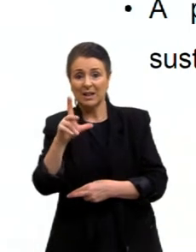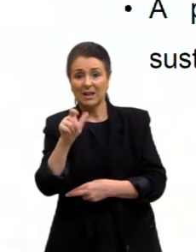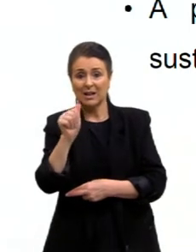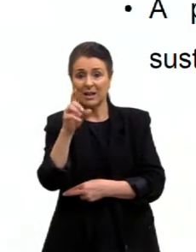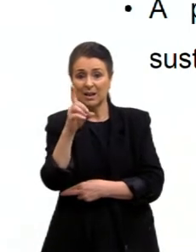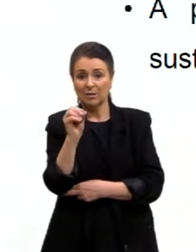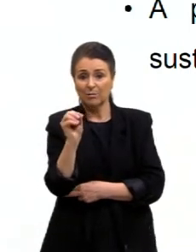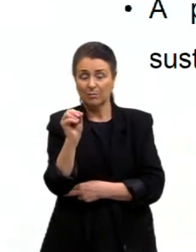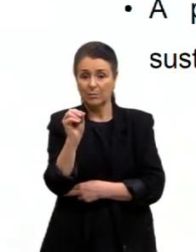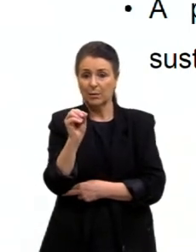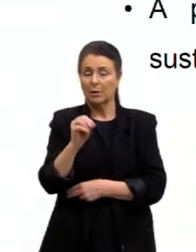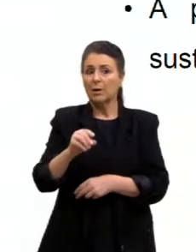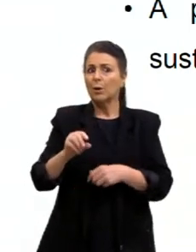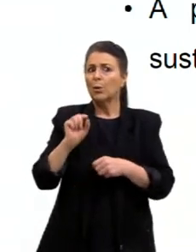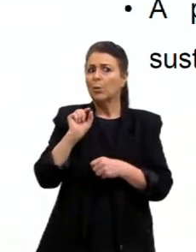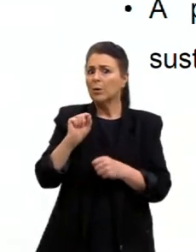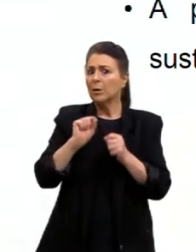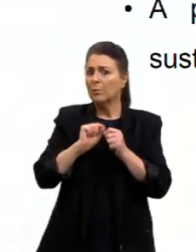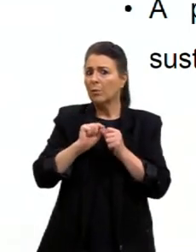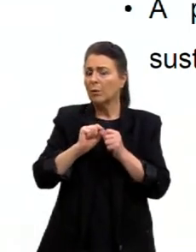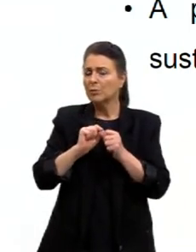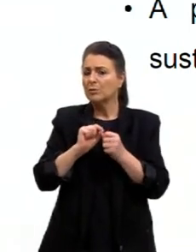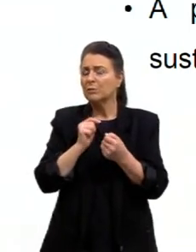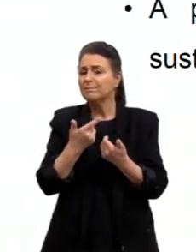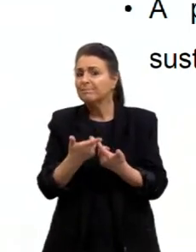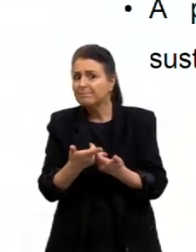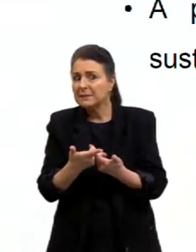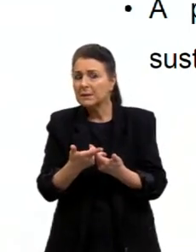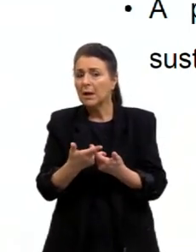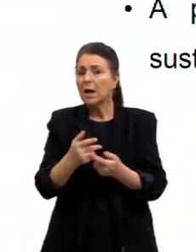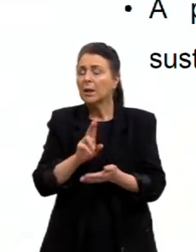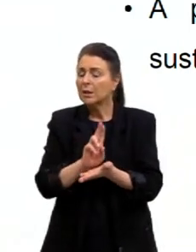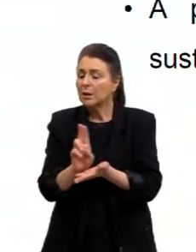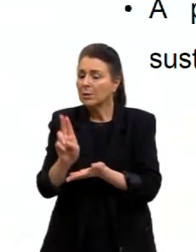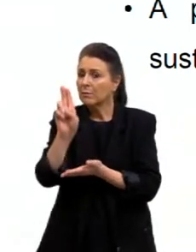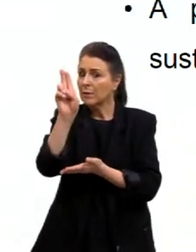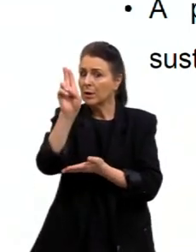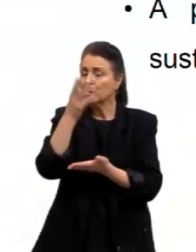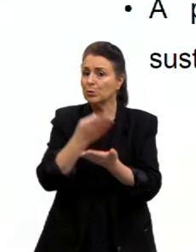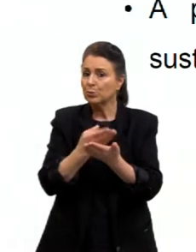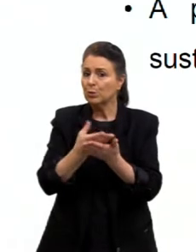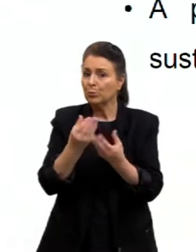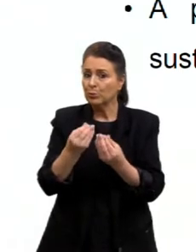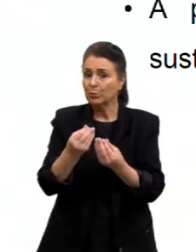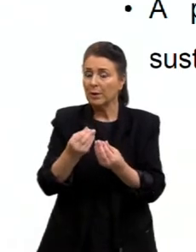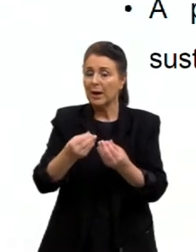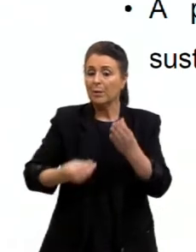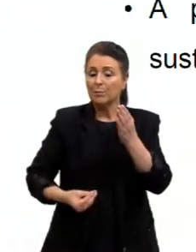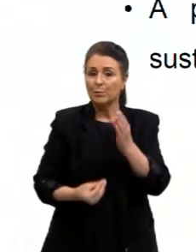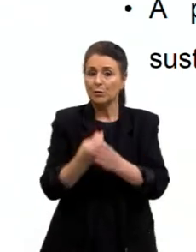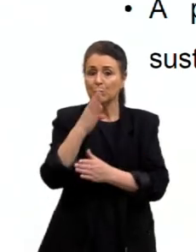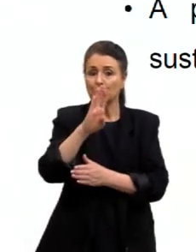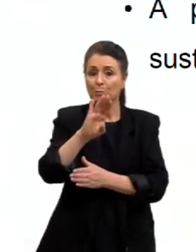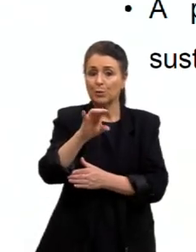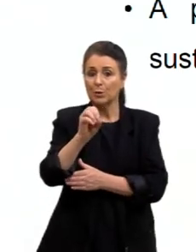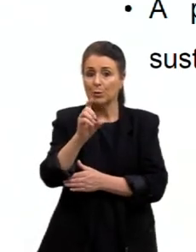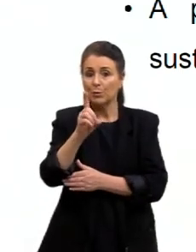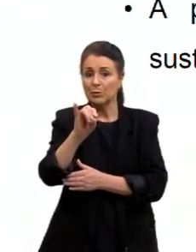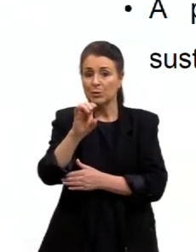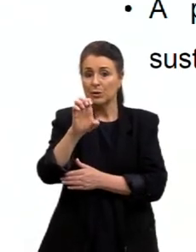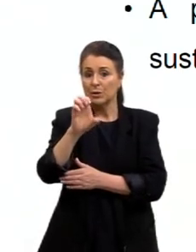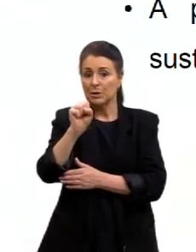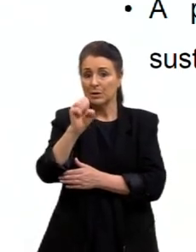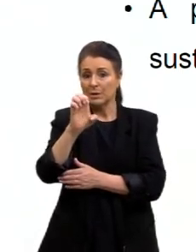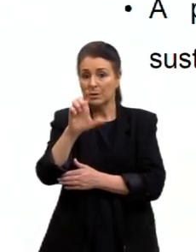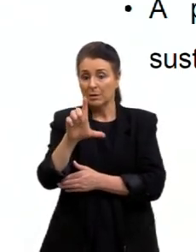Uma das alternativas que é bastante estudada e comentada nas universidades é a produção do biodiesel, que além de ter todo esse impacto